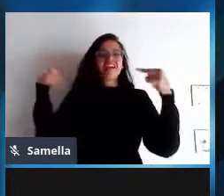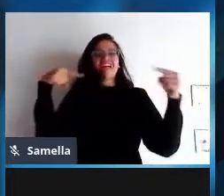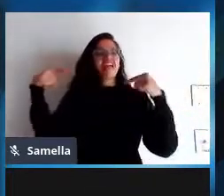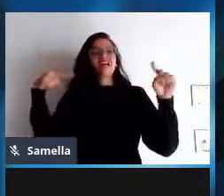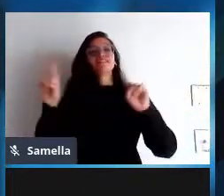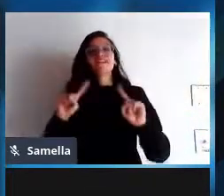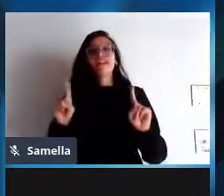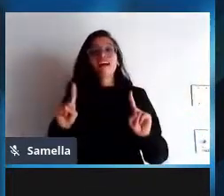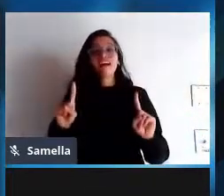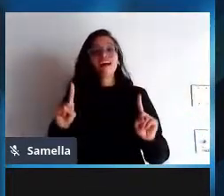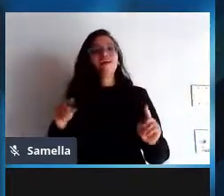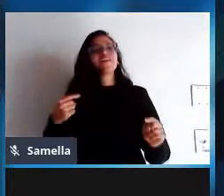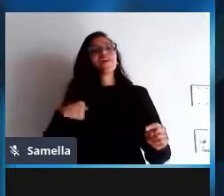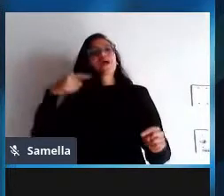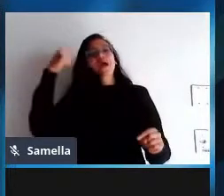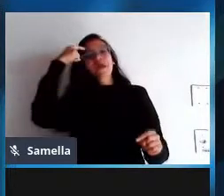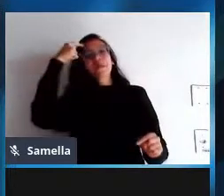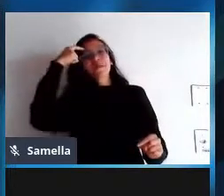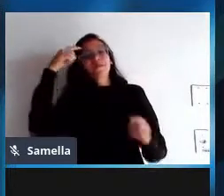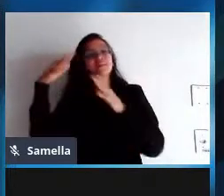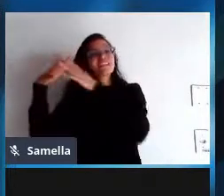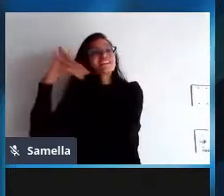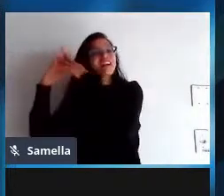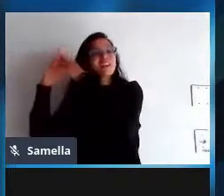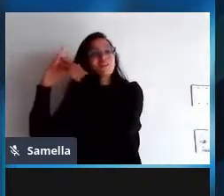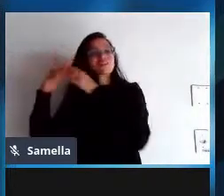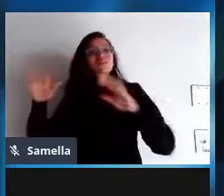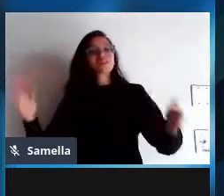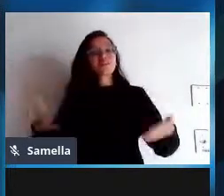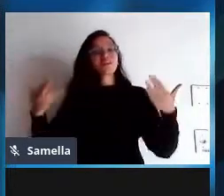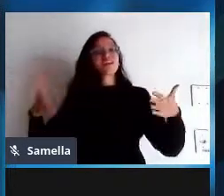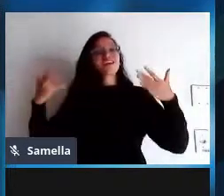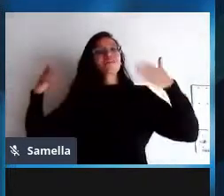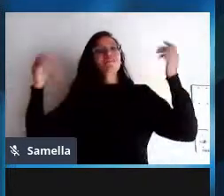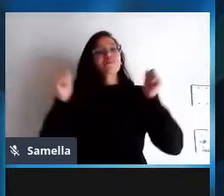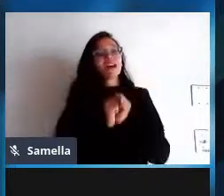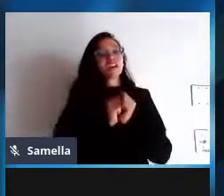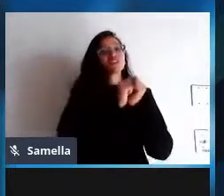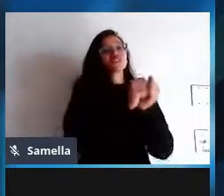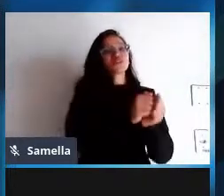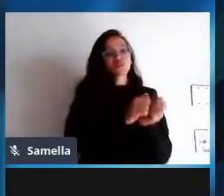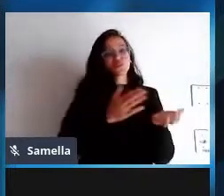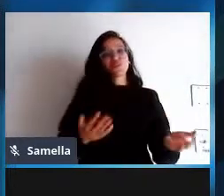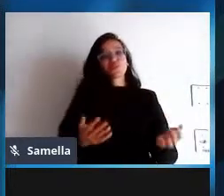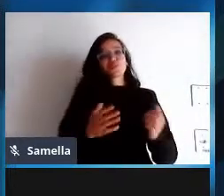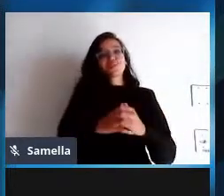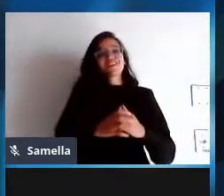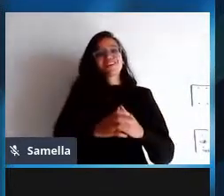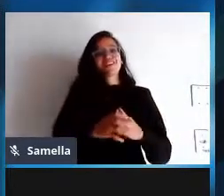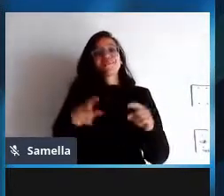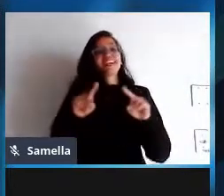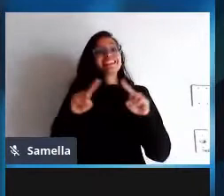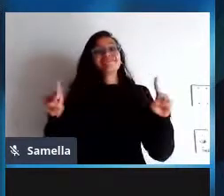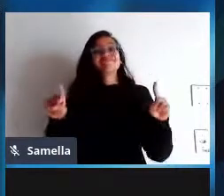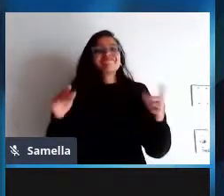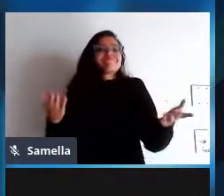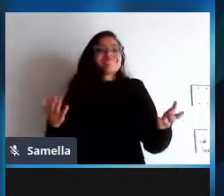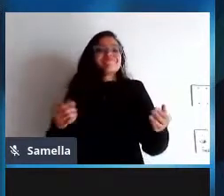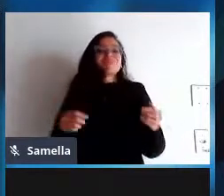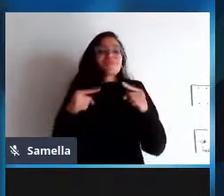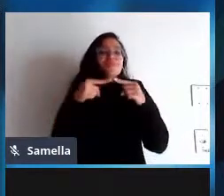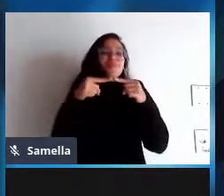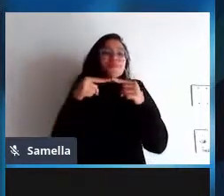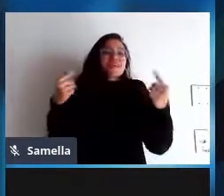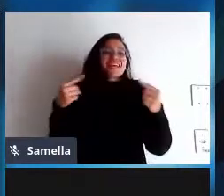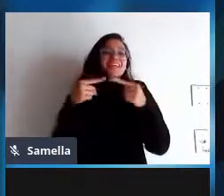ou até a própria ideia em si do modelo proprietário tá isso não não não cabe dentro